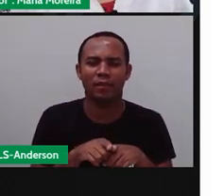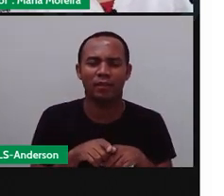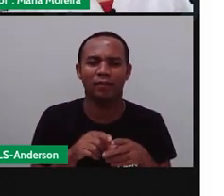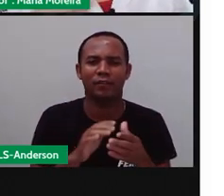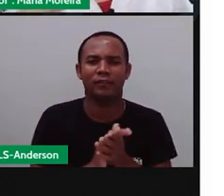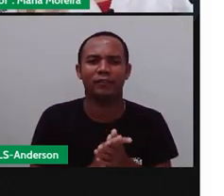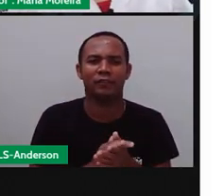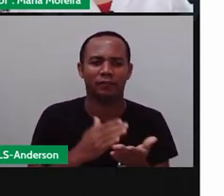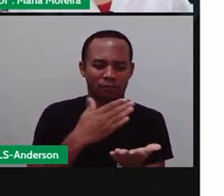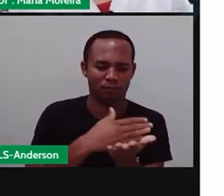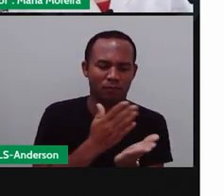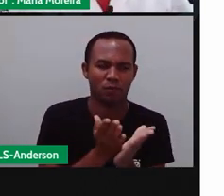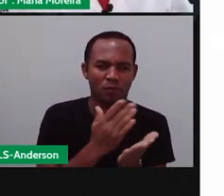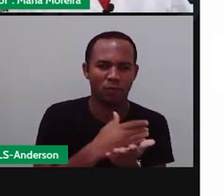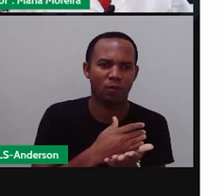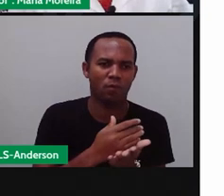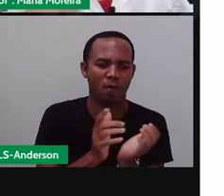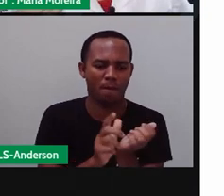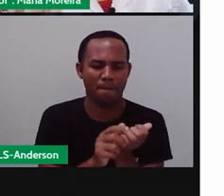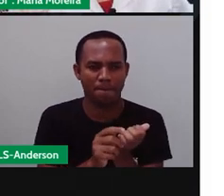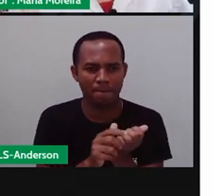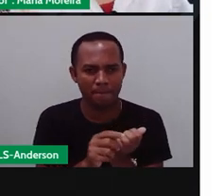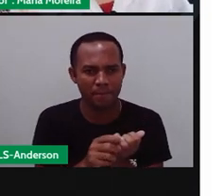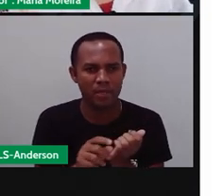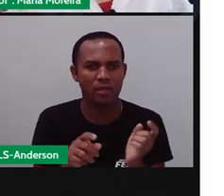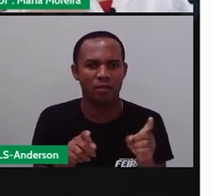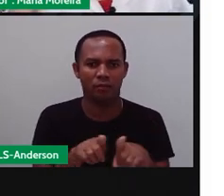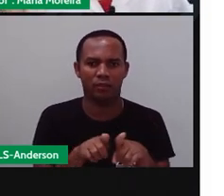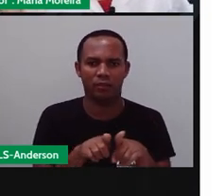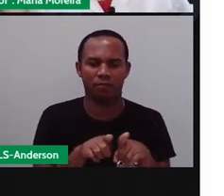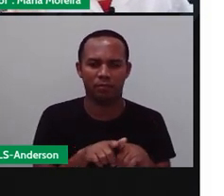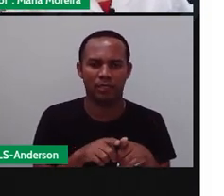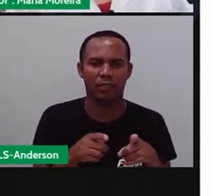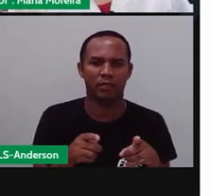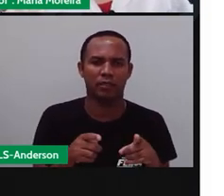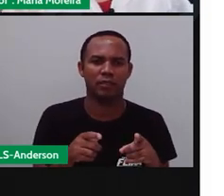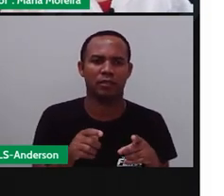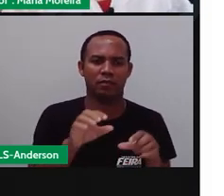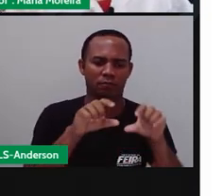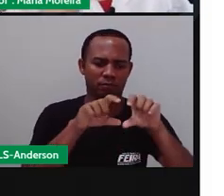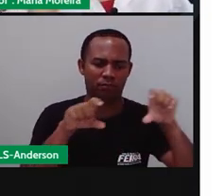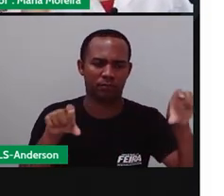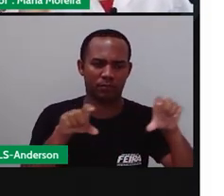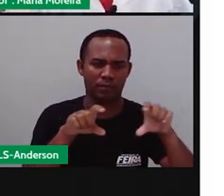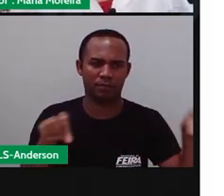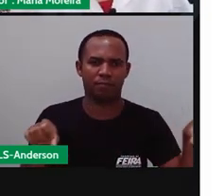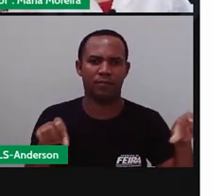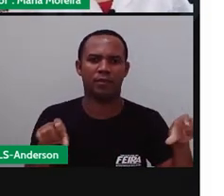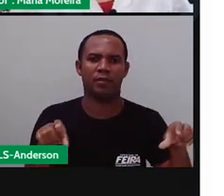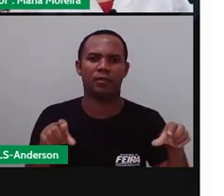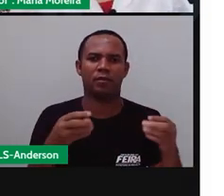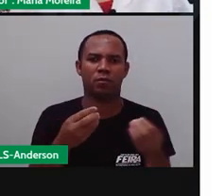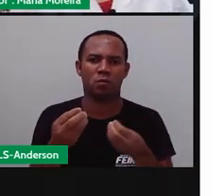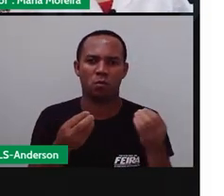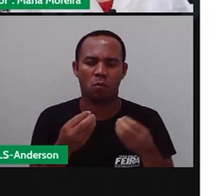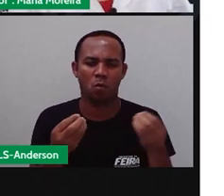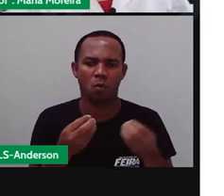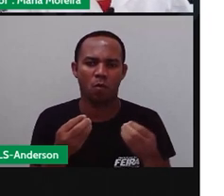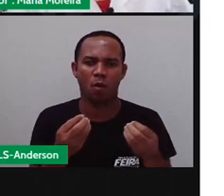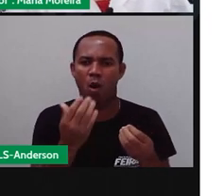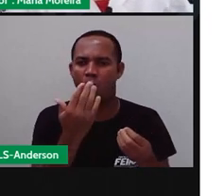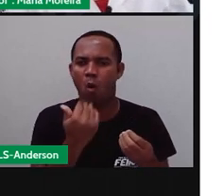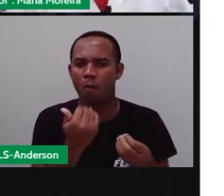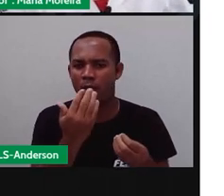milho, bolo de puba, bolo de tapioca, bolo de aimpi. Então, o caldo de aimpi são essas